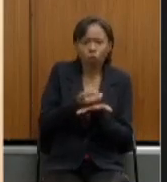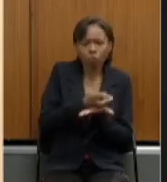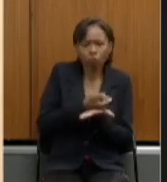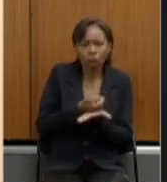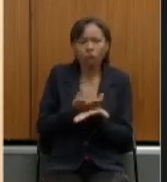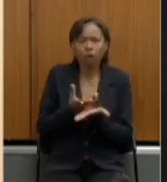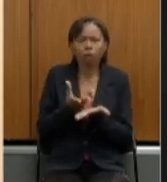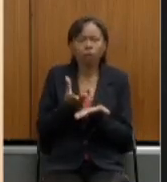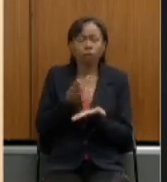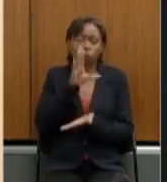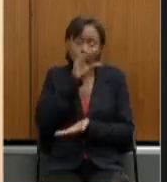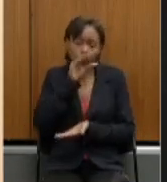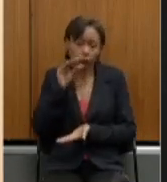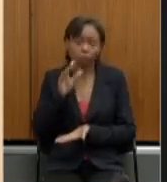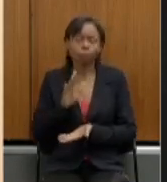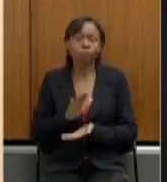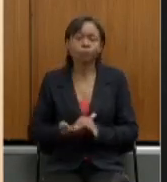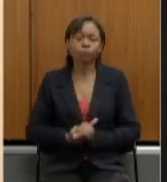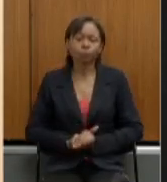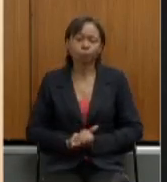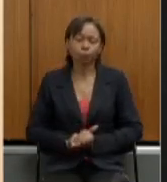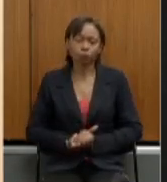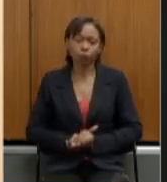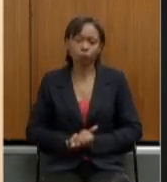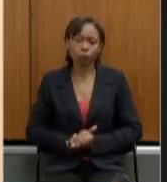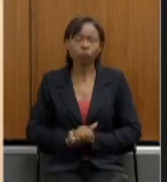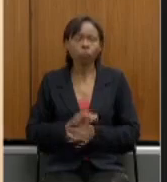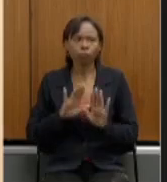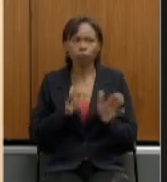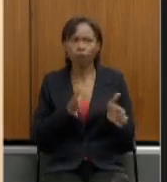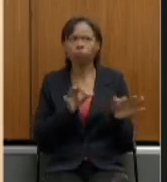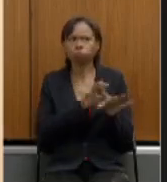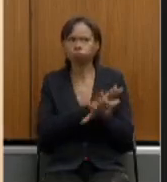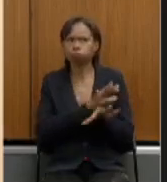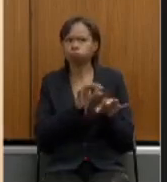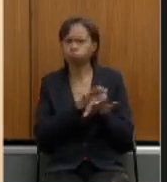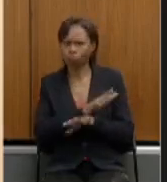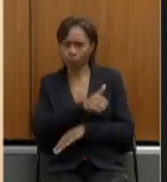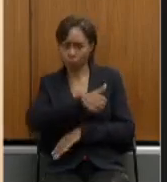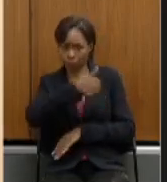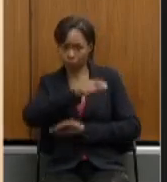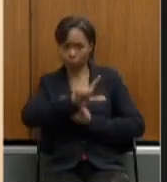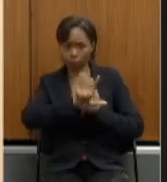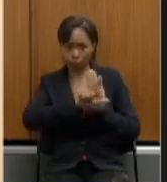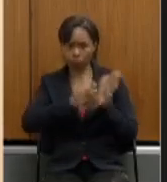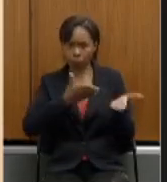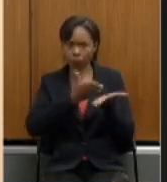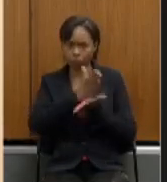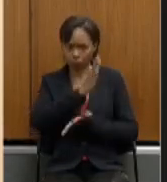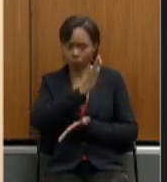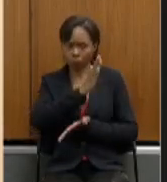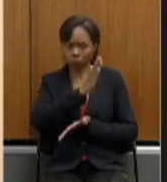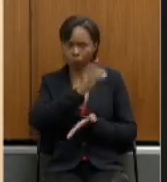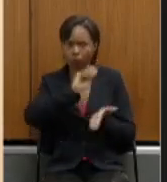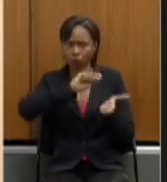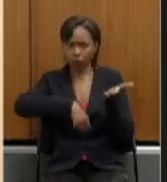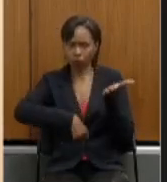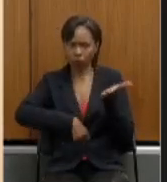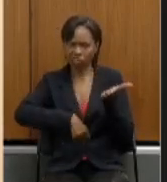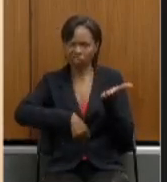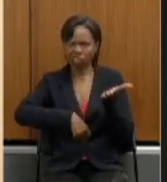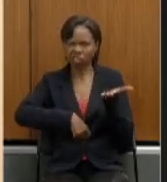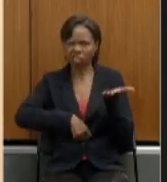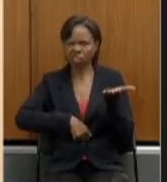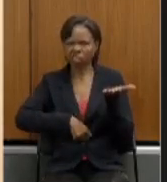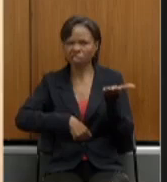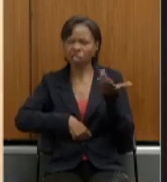isso tudo foi feito então com esta primeira lei aprovada e sancionada ela foi sancionada em